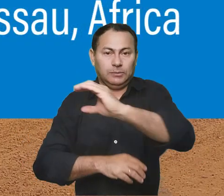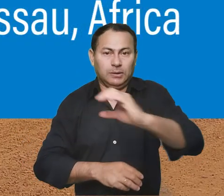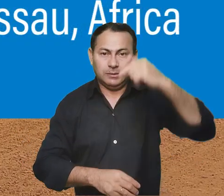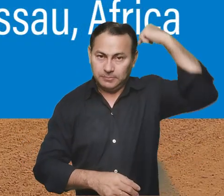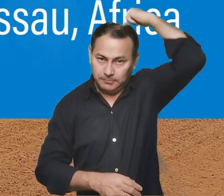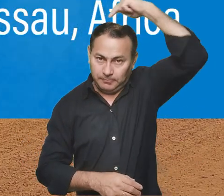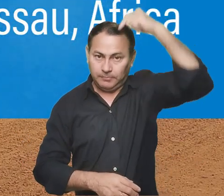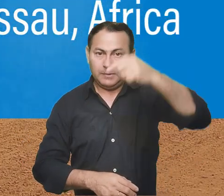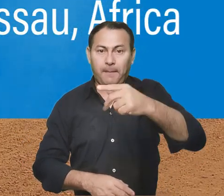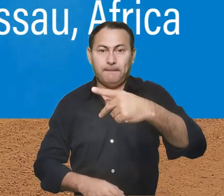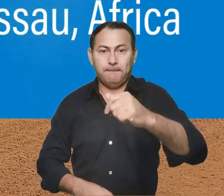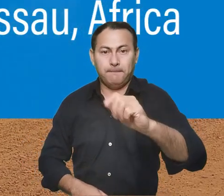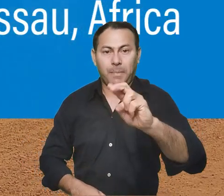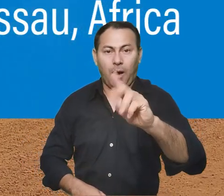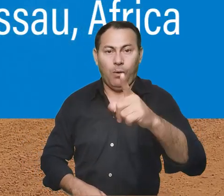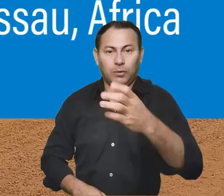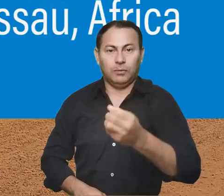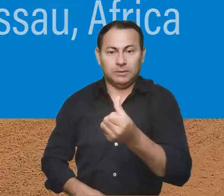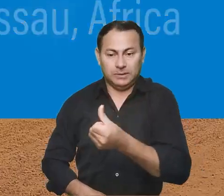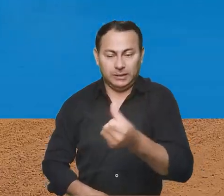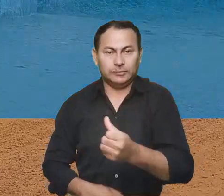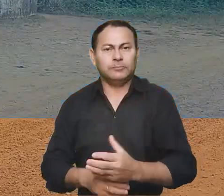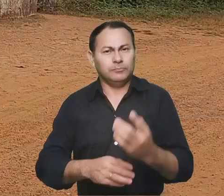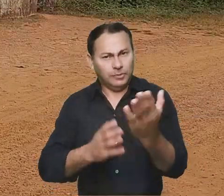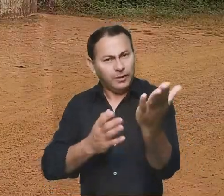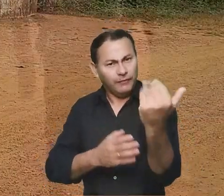Paulo VI. Vamos entrar para conhecer?